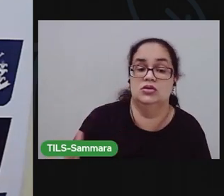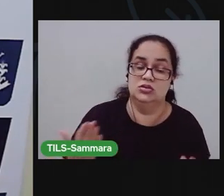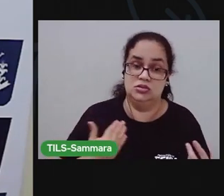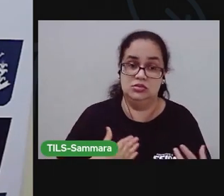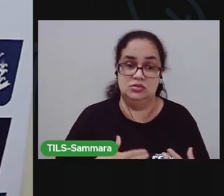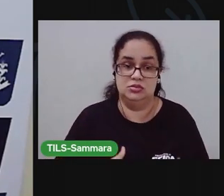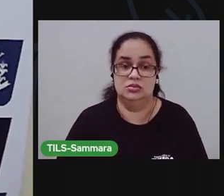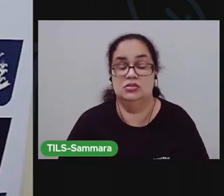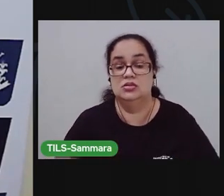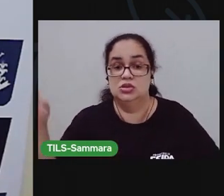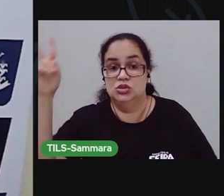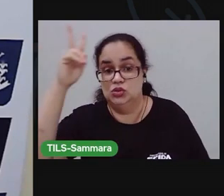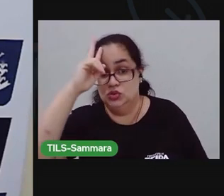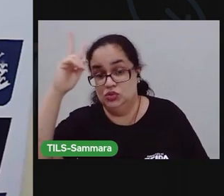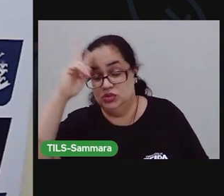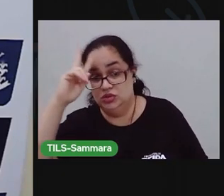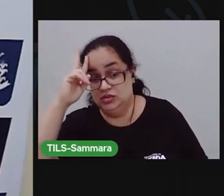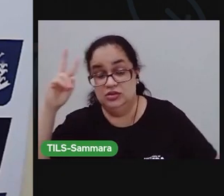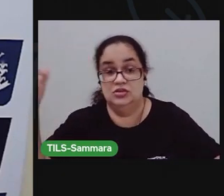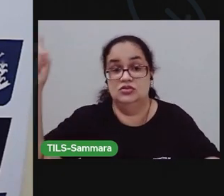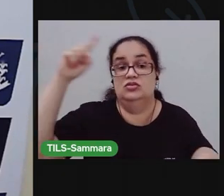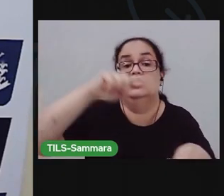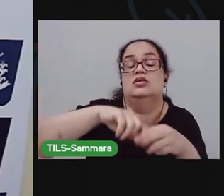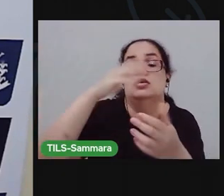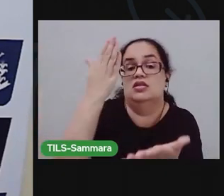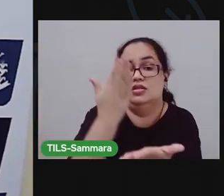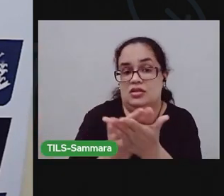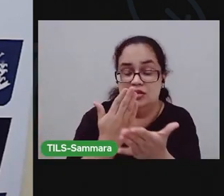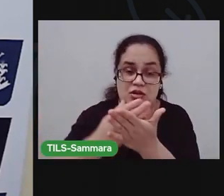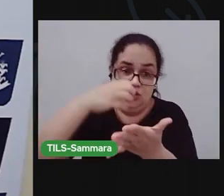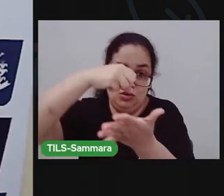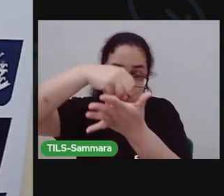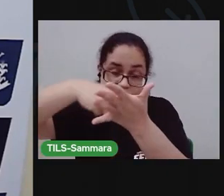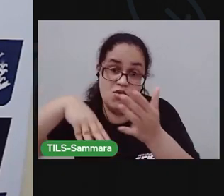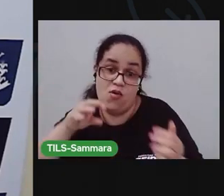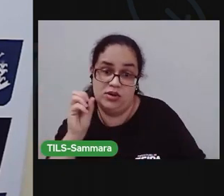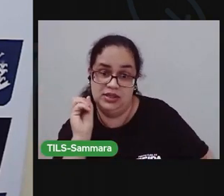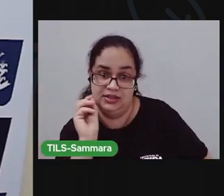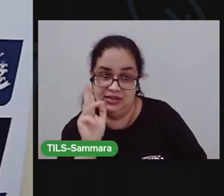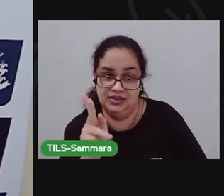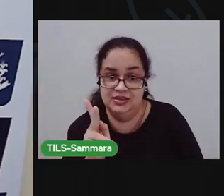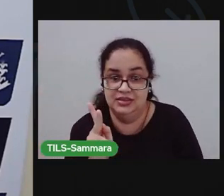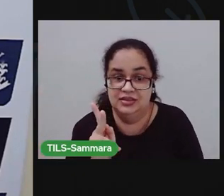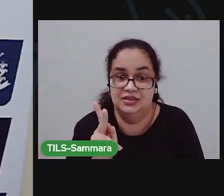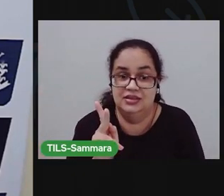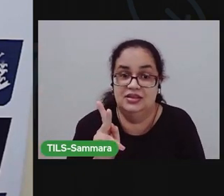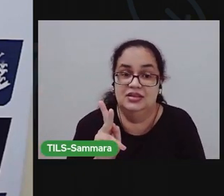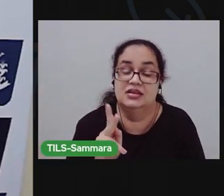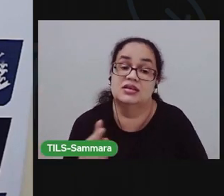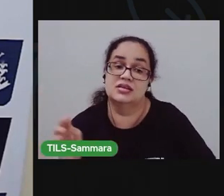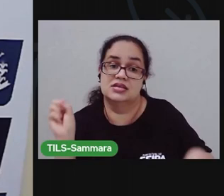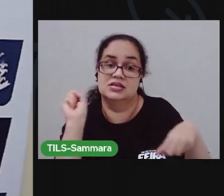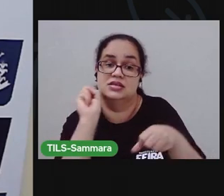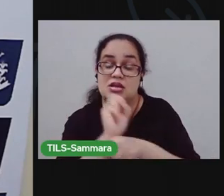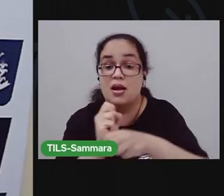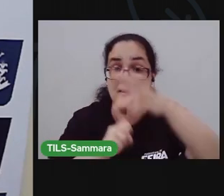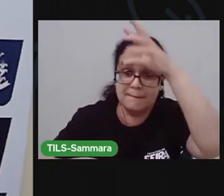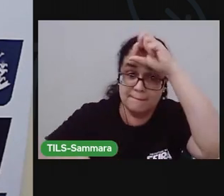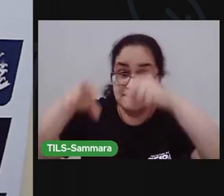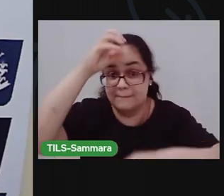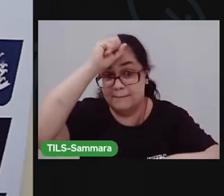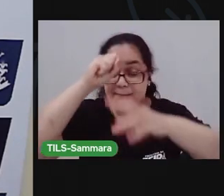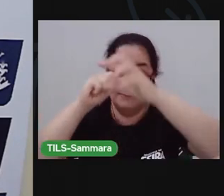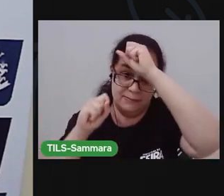na segunda-feira a gente voltar com as nossas aulas. Com as nossas atividades. Tá? Espero que você tenha aprendido bastante.